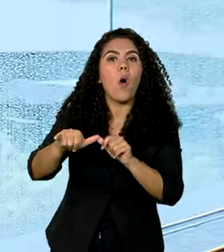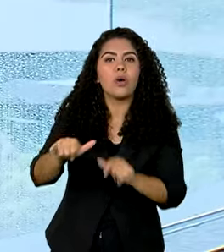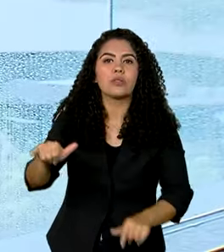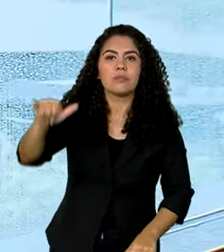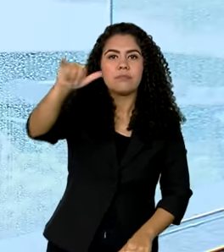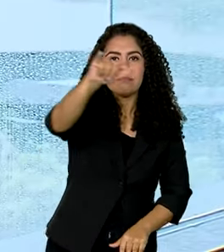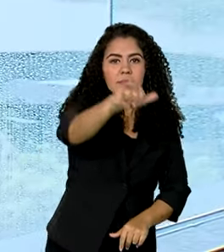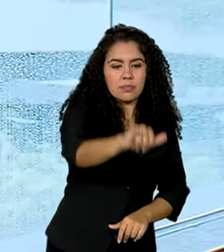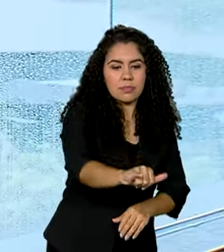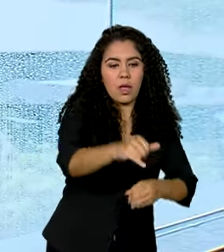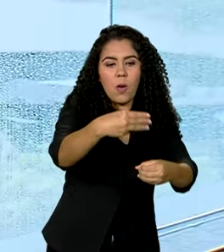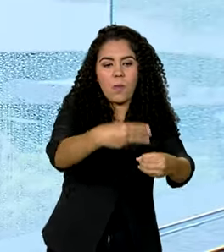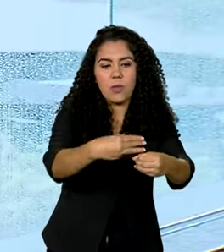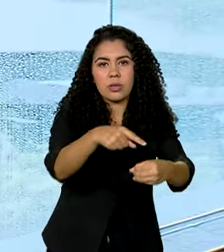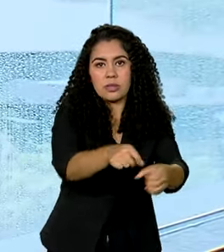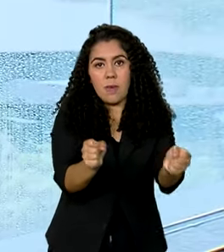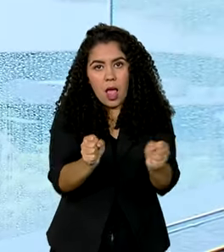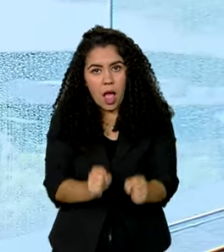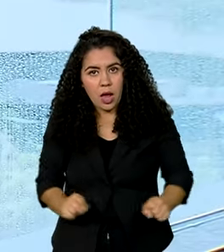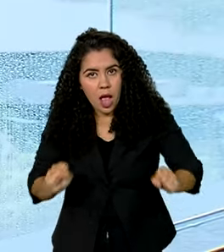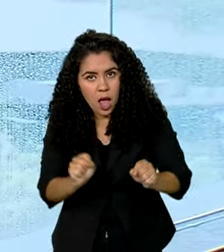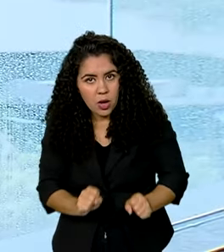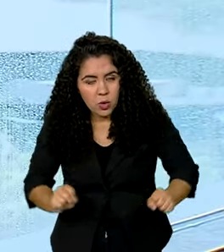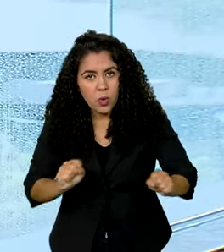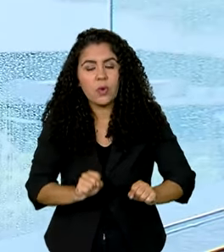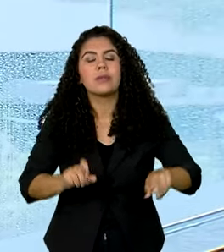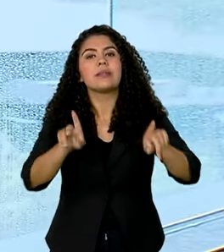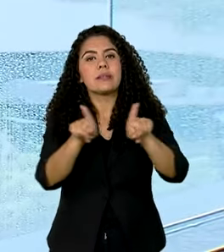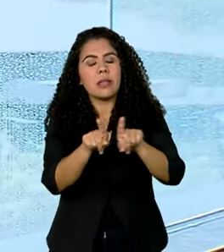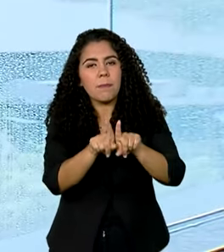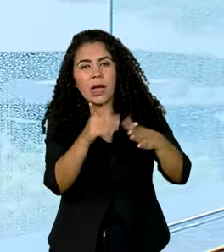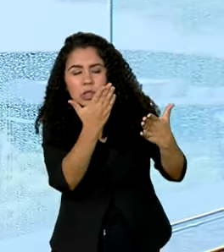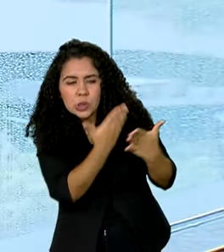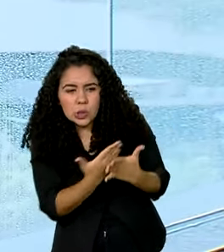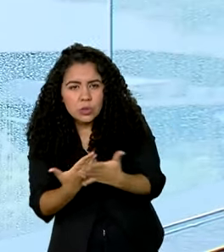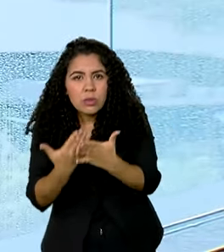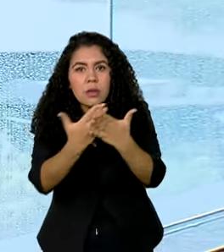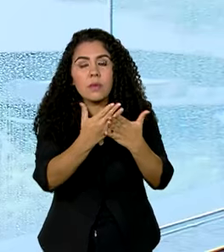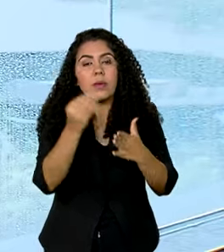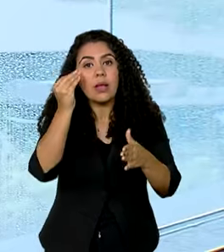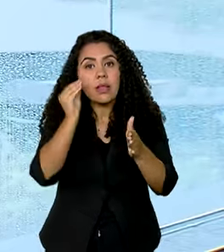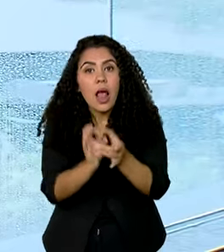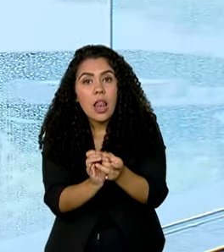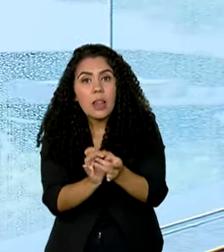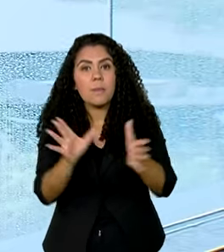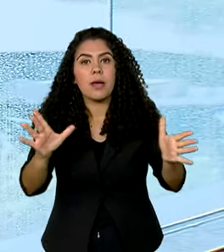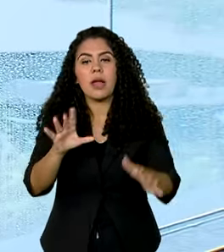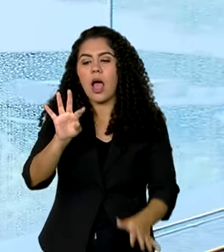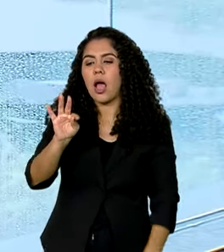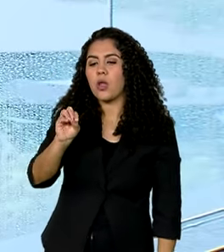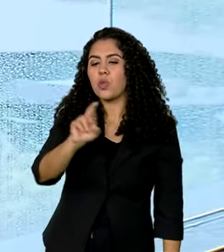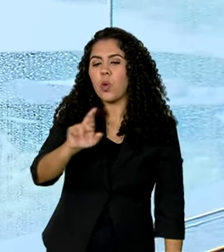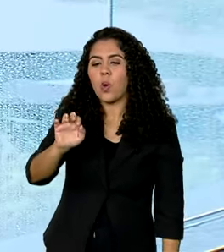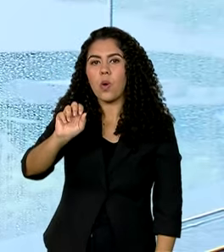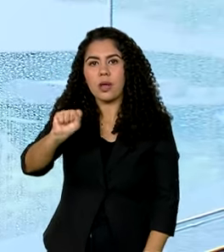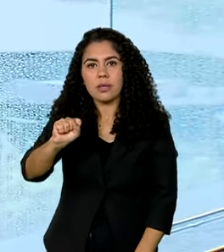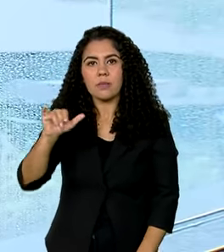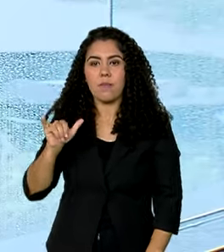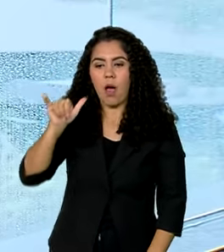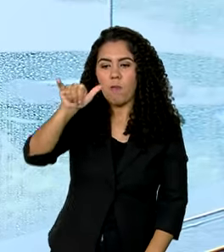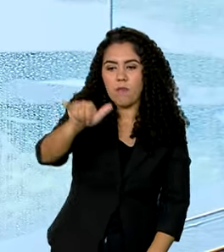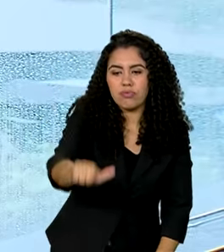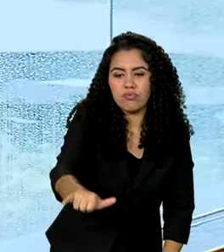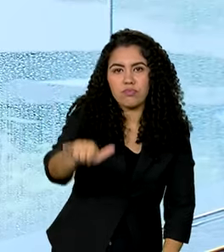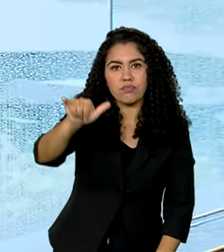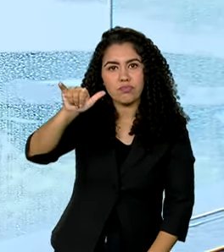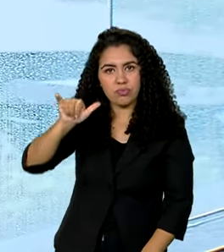canoas e há uma possibilidade ainda em estudo de também liberar a pista de torres para pouso e decolagem de voos